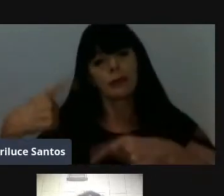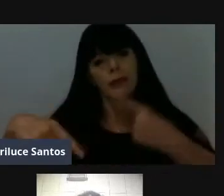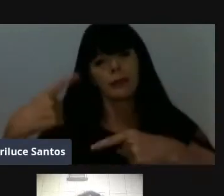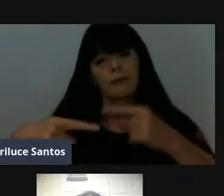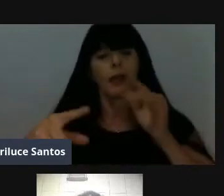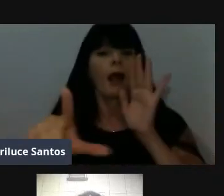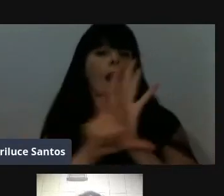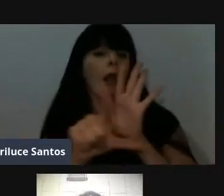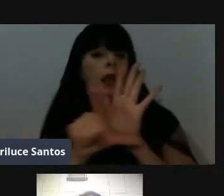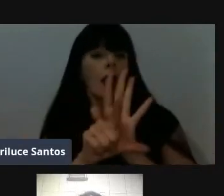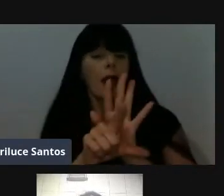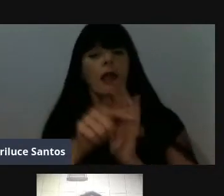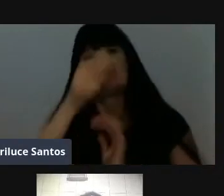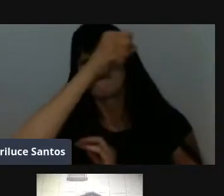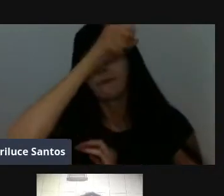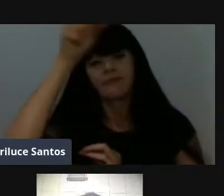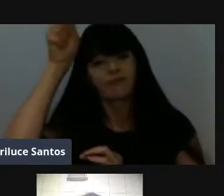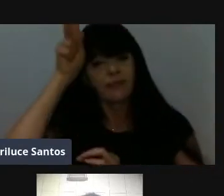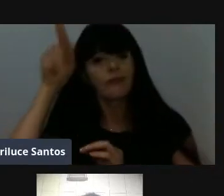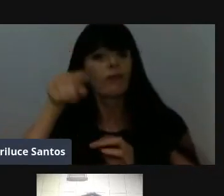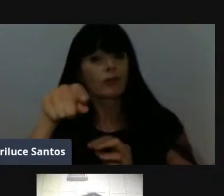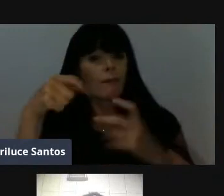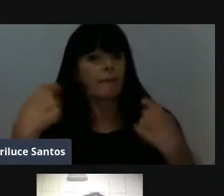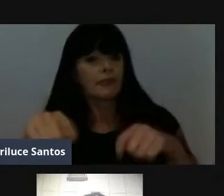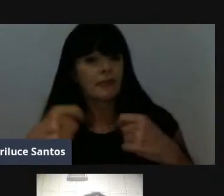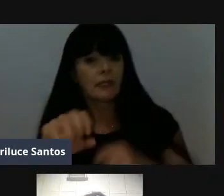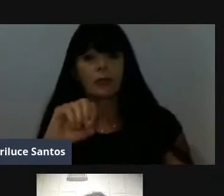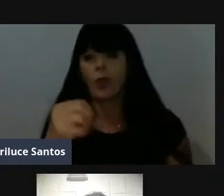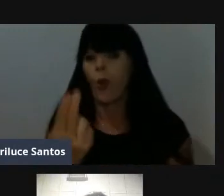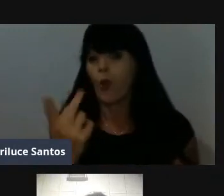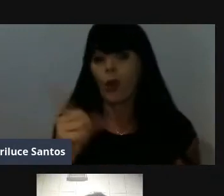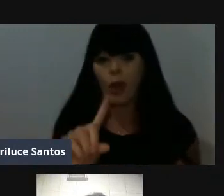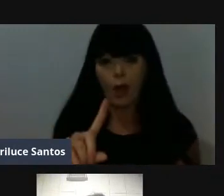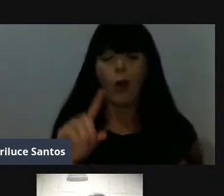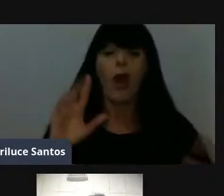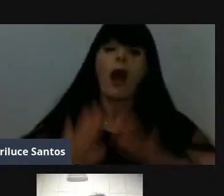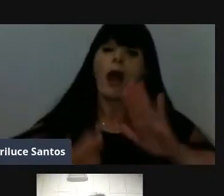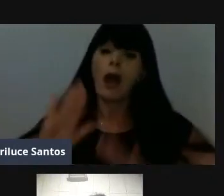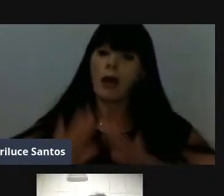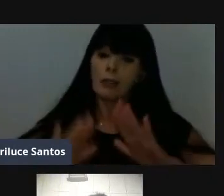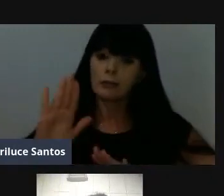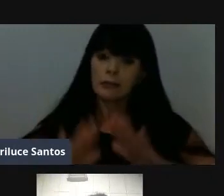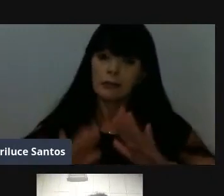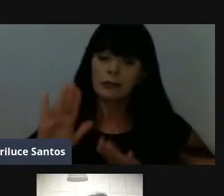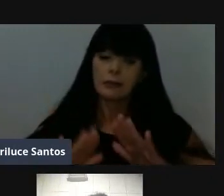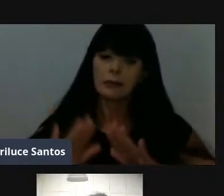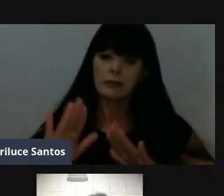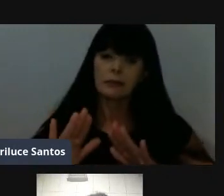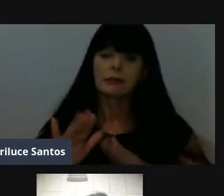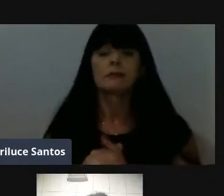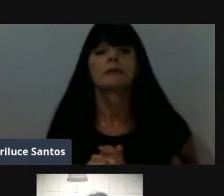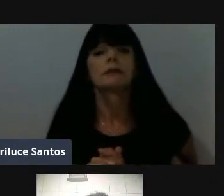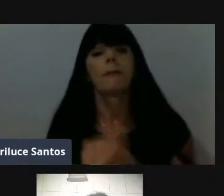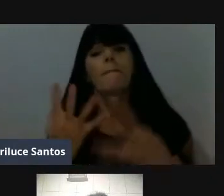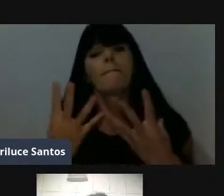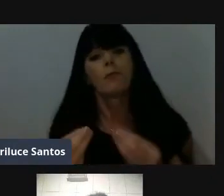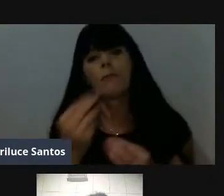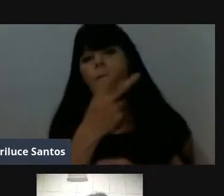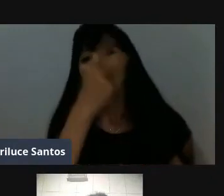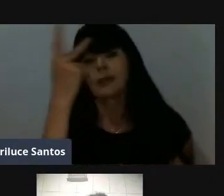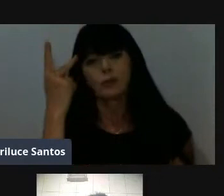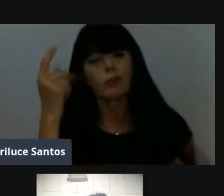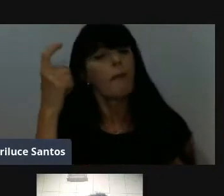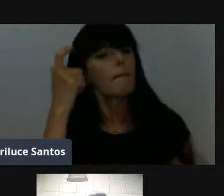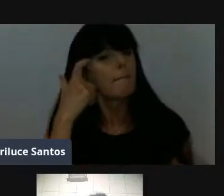município, que como eu disse, você precisando ou não, às vezes, né? Muita gente tem essa